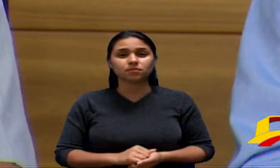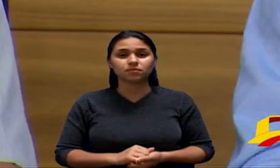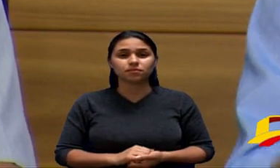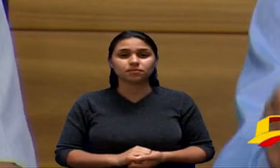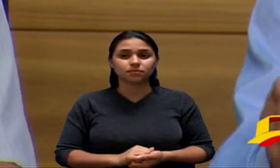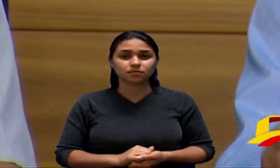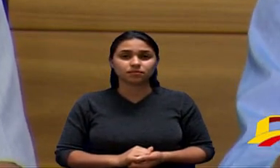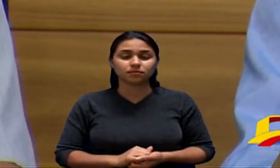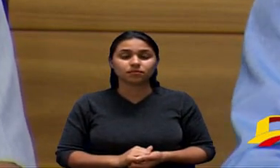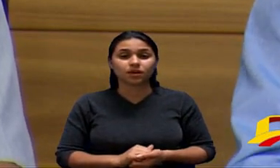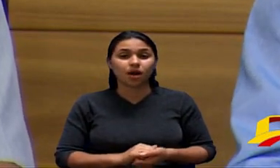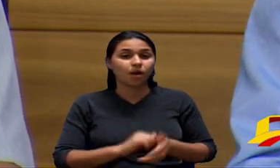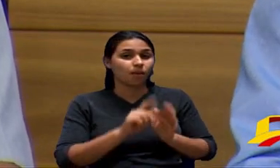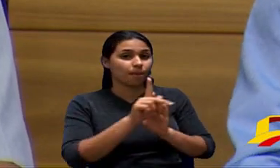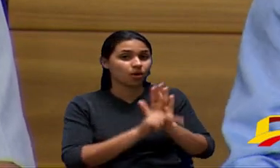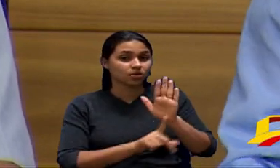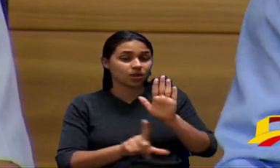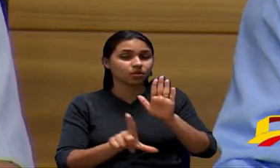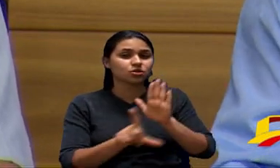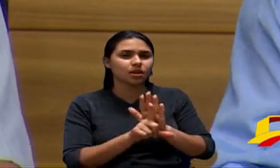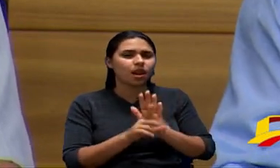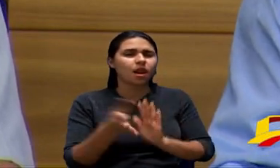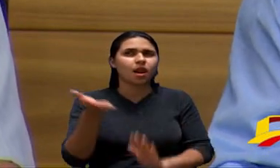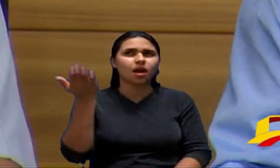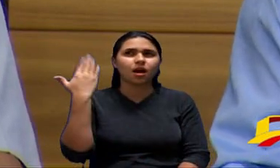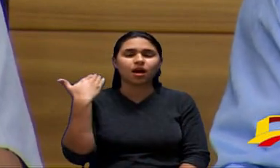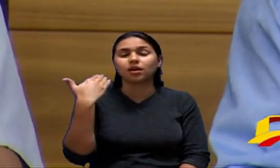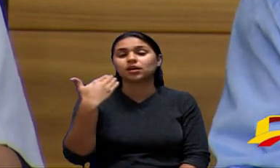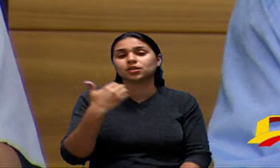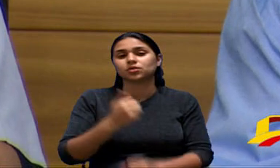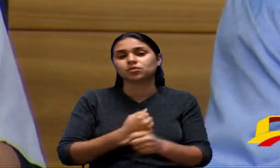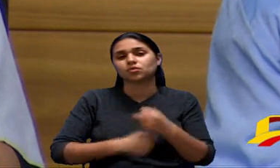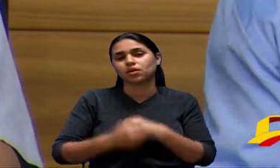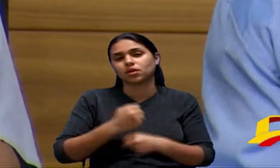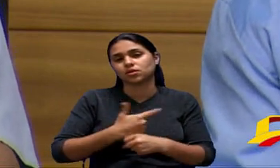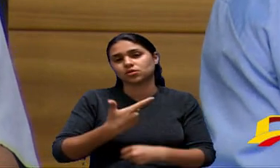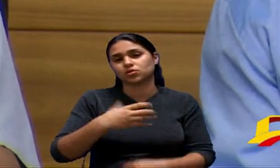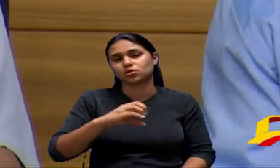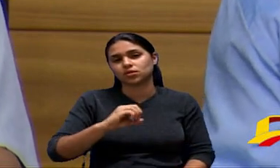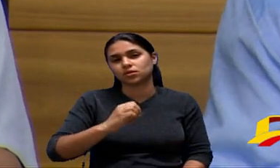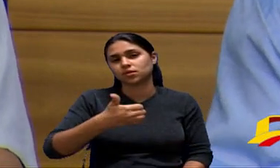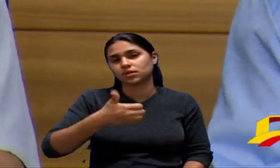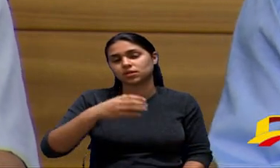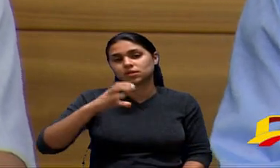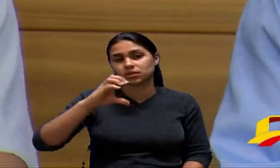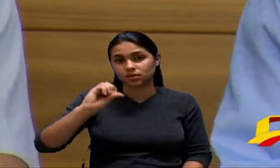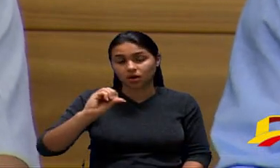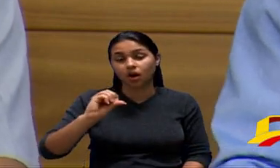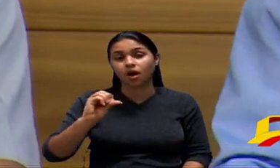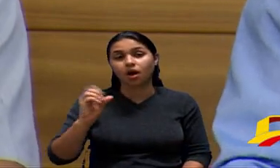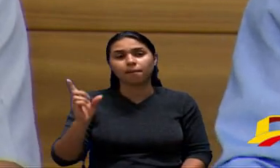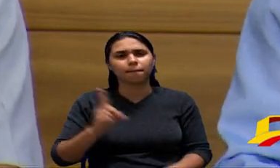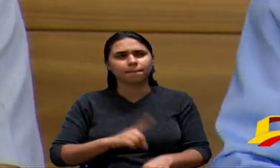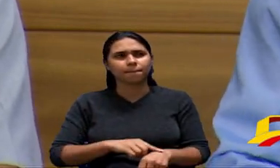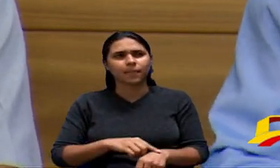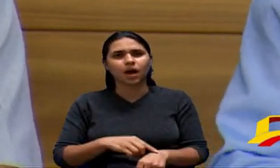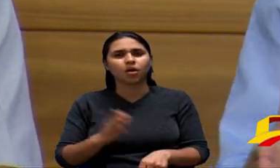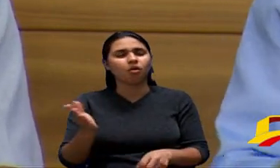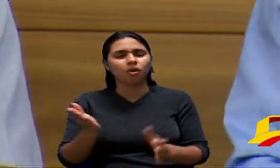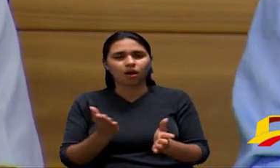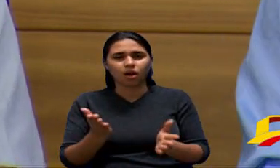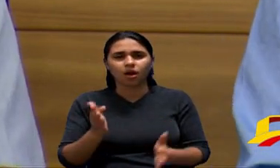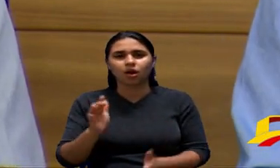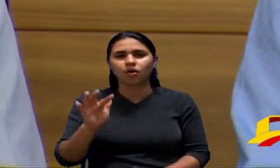fiz um projeto de lei em 2019 e protocolei nessa casa e recentemente o vereador Fábio Simô também fez um projeto